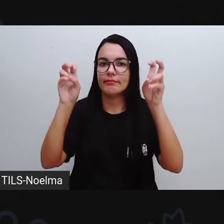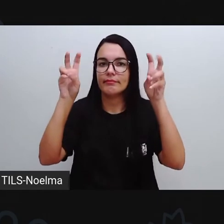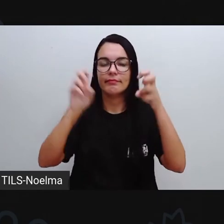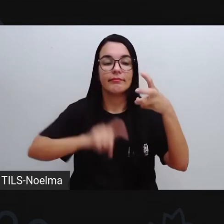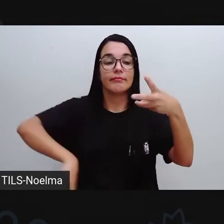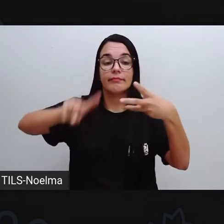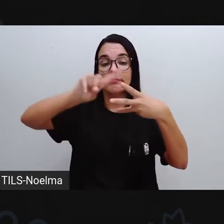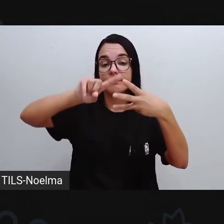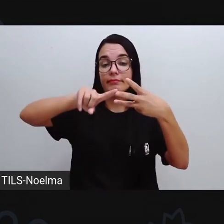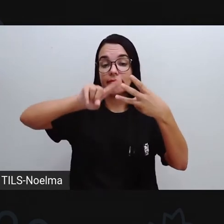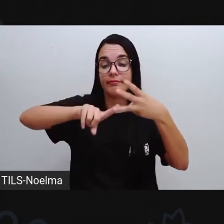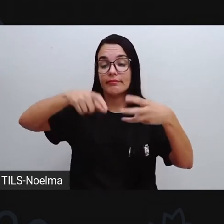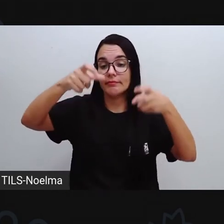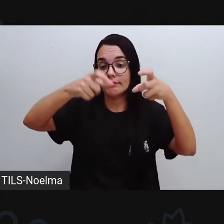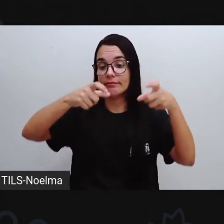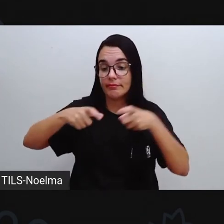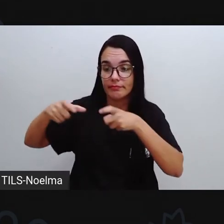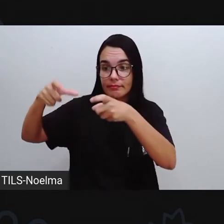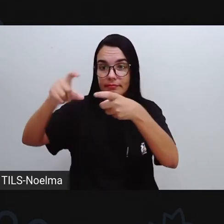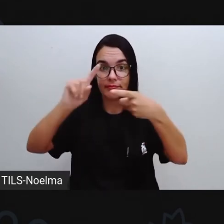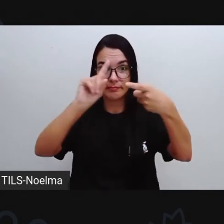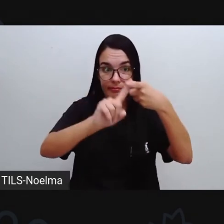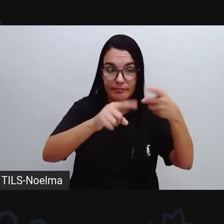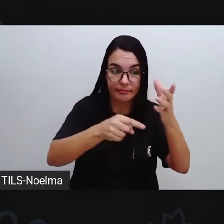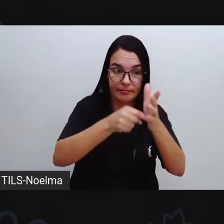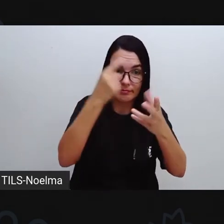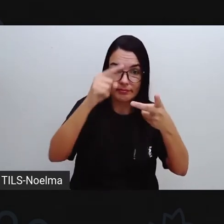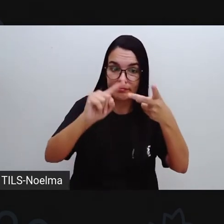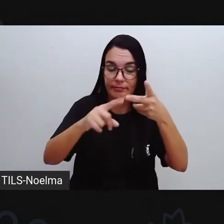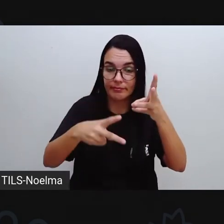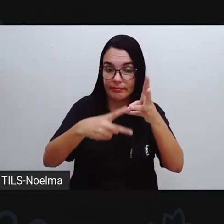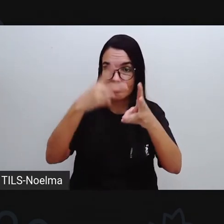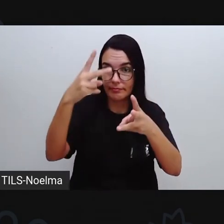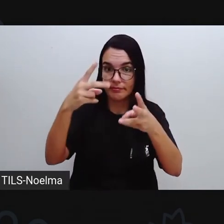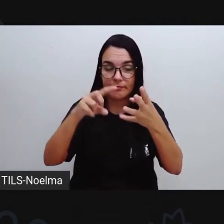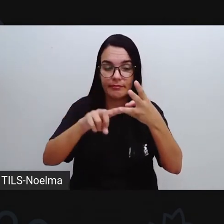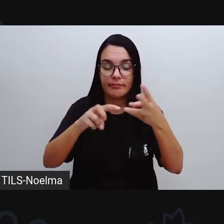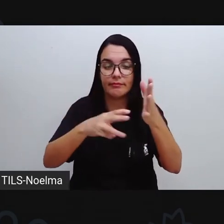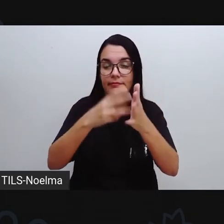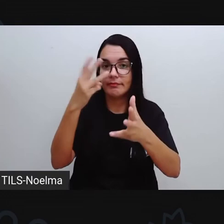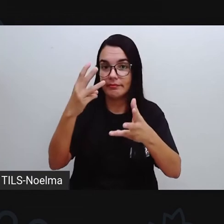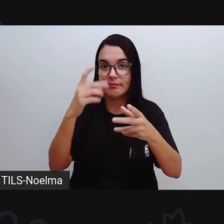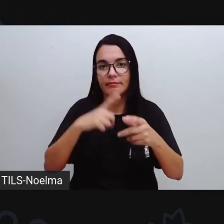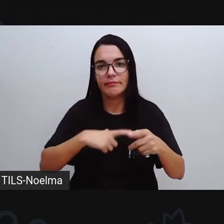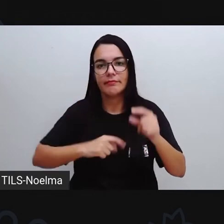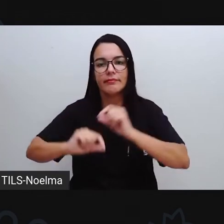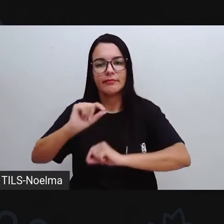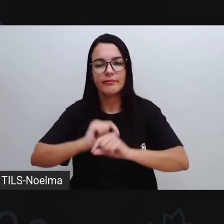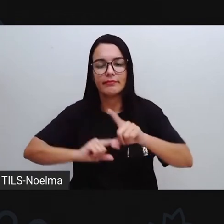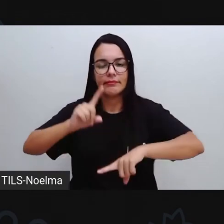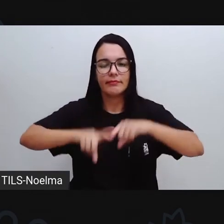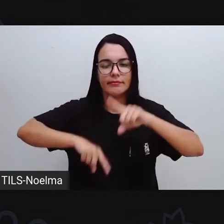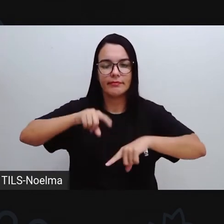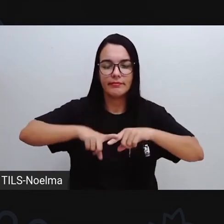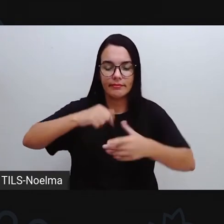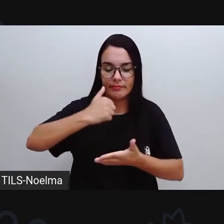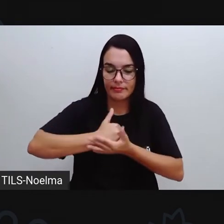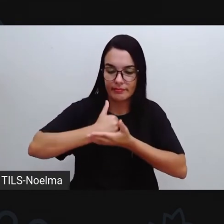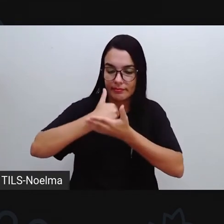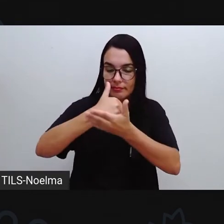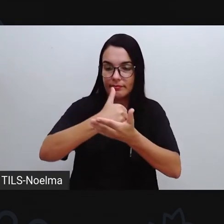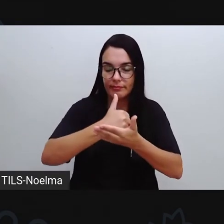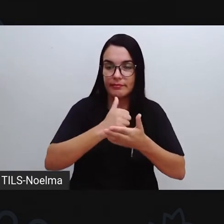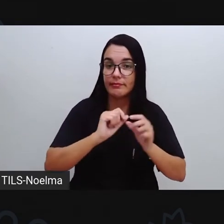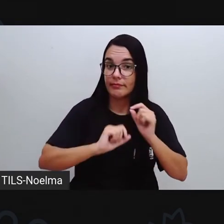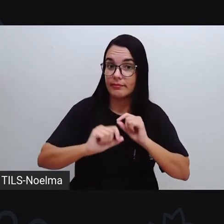Os três setores da economia estão relacionados aí ao produto, desde a sua extração da matéria-prima até a transformação do